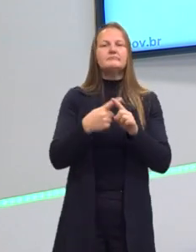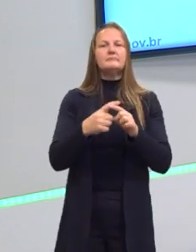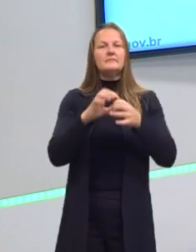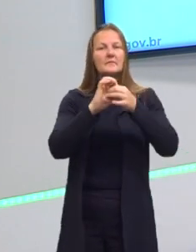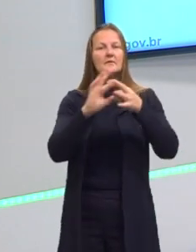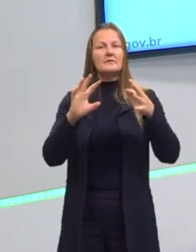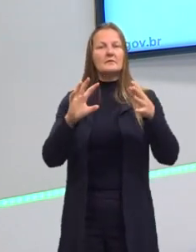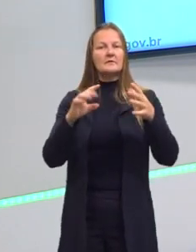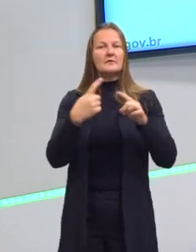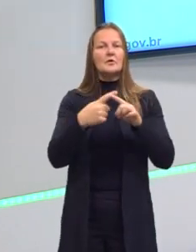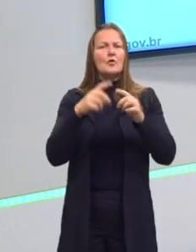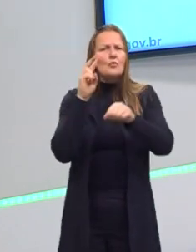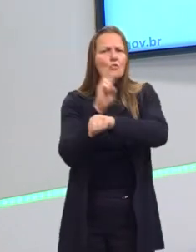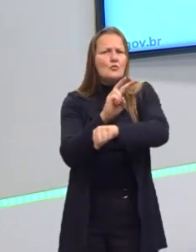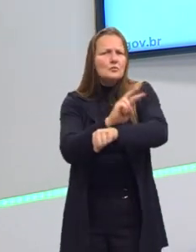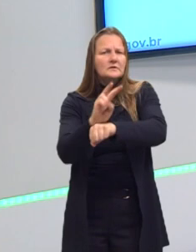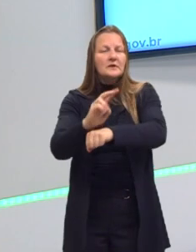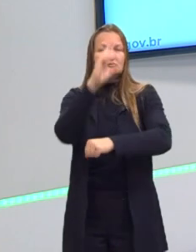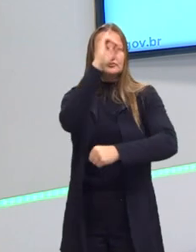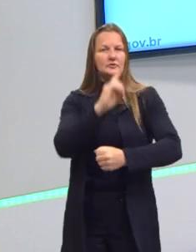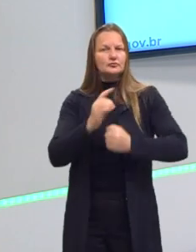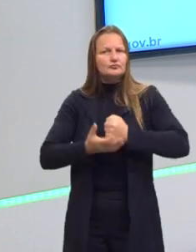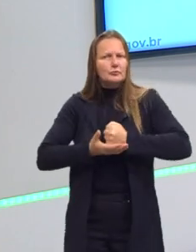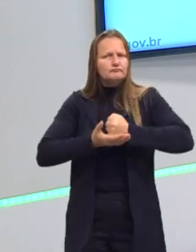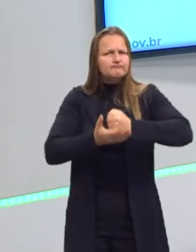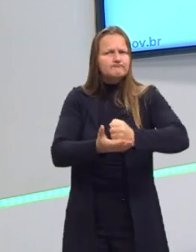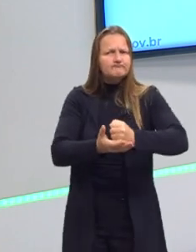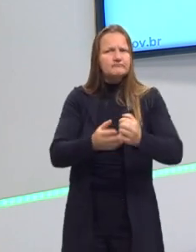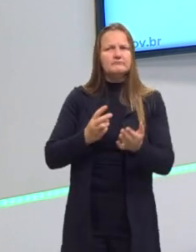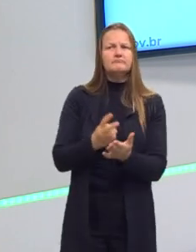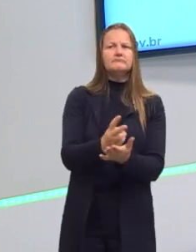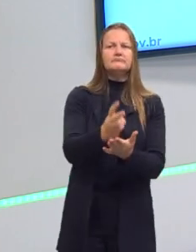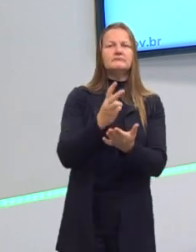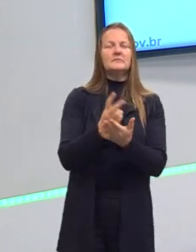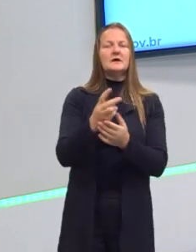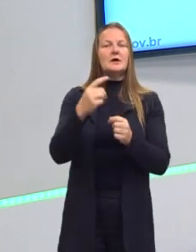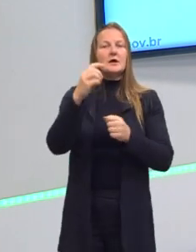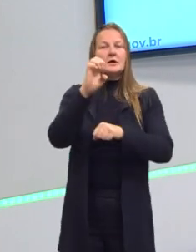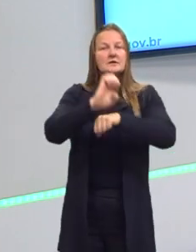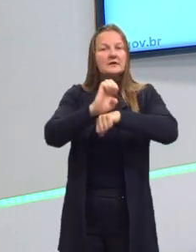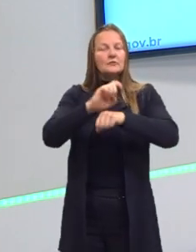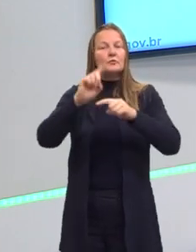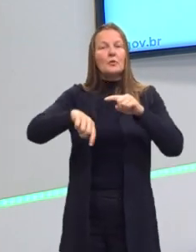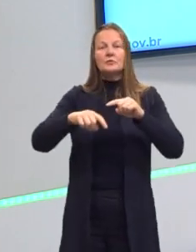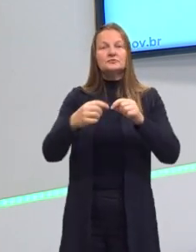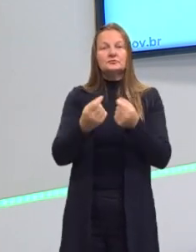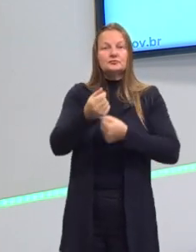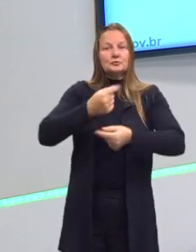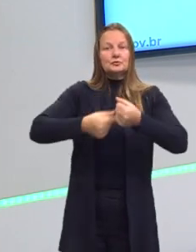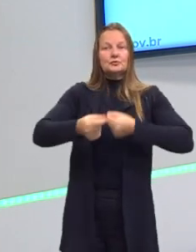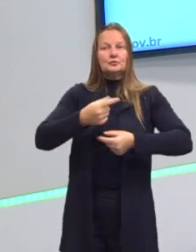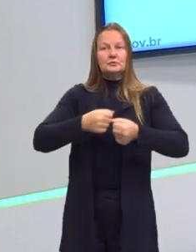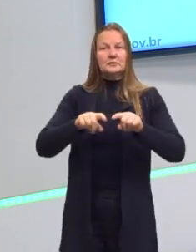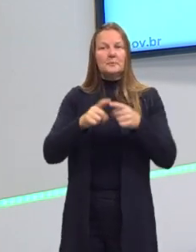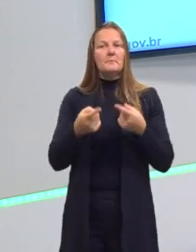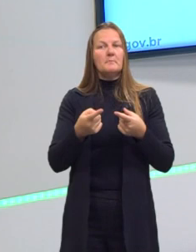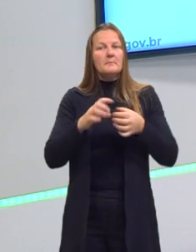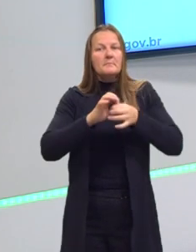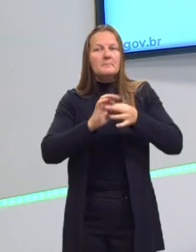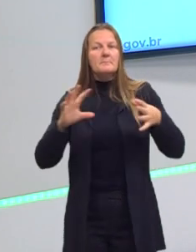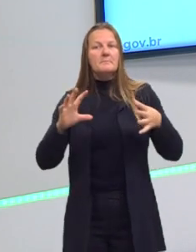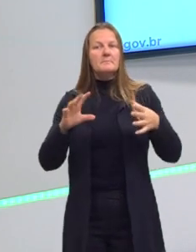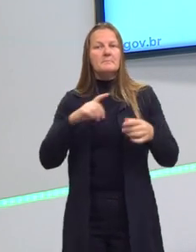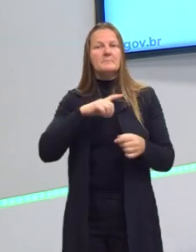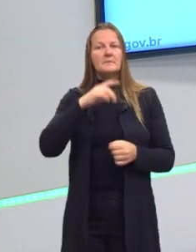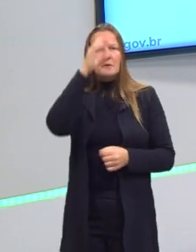para cuidar desses direitos, digamos assim, né? O Estado não deveria interferir na economia, mas apenas deixar que o